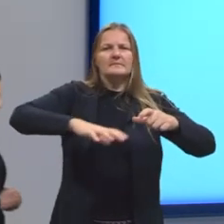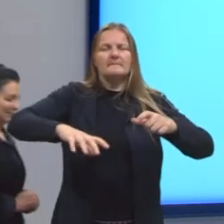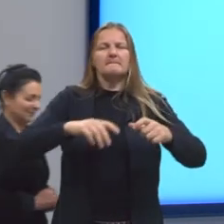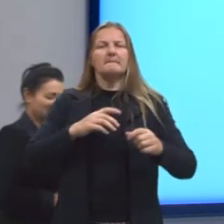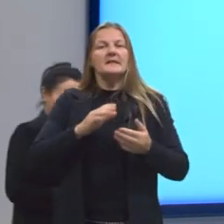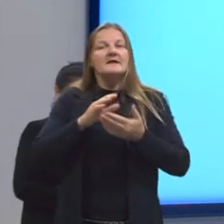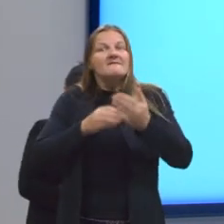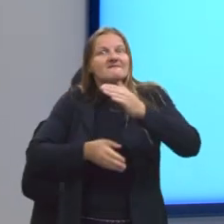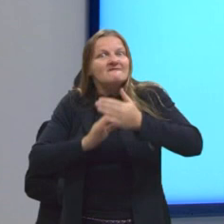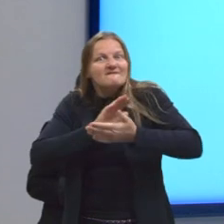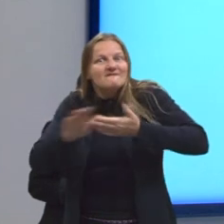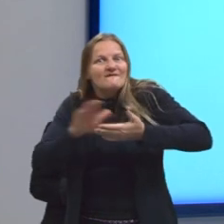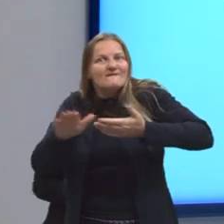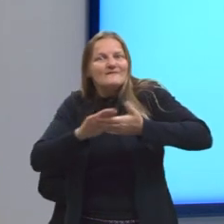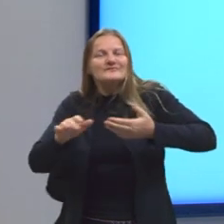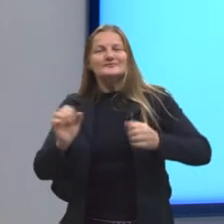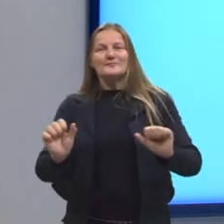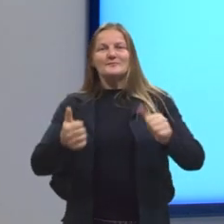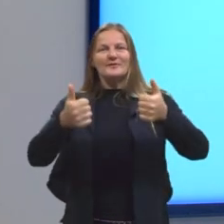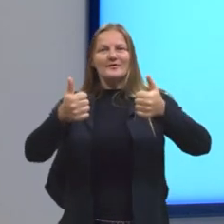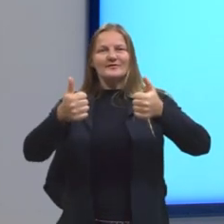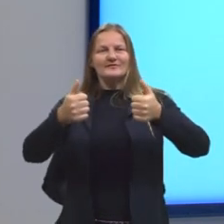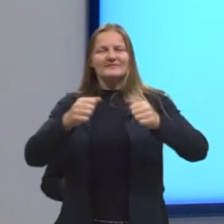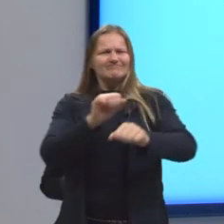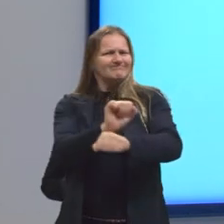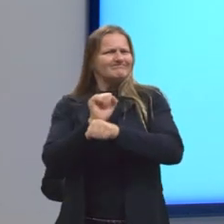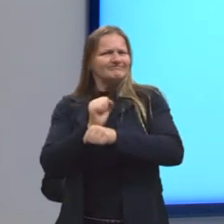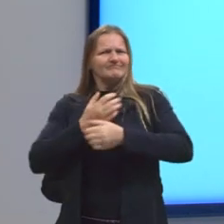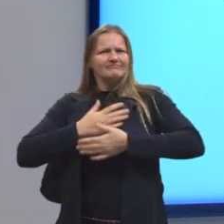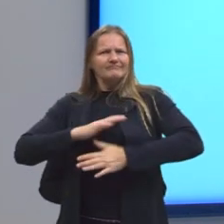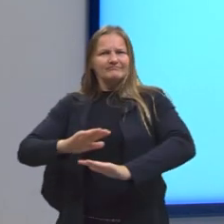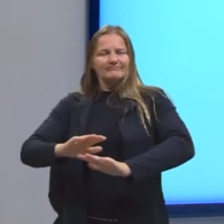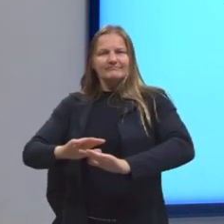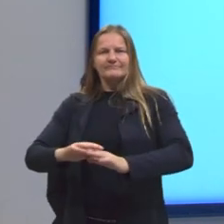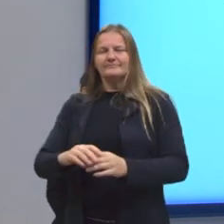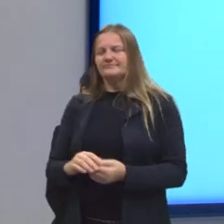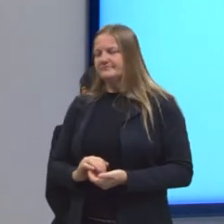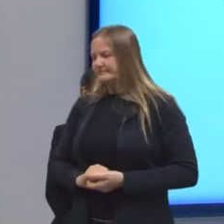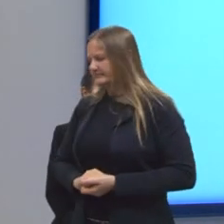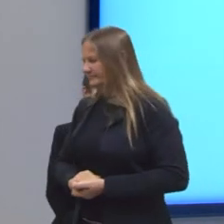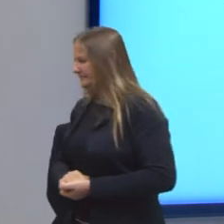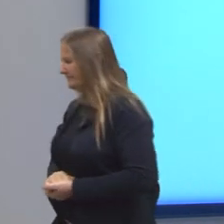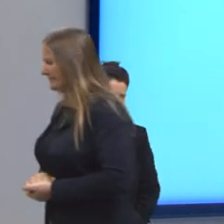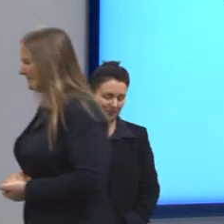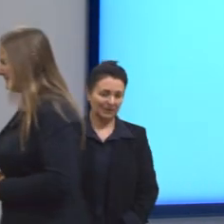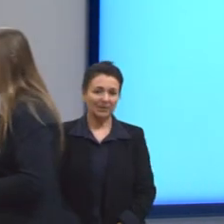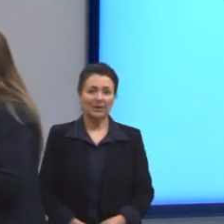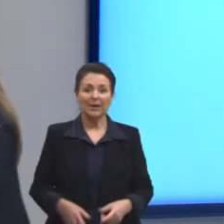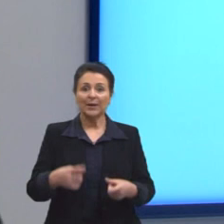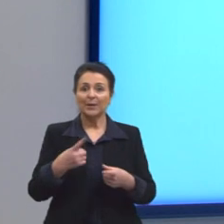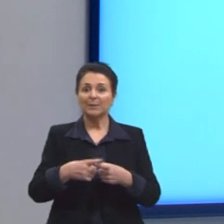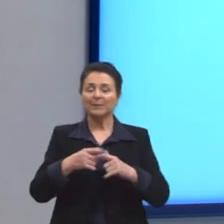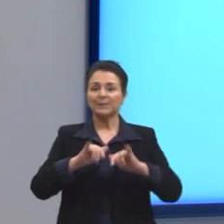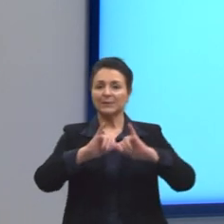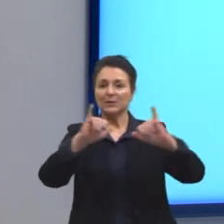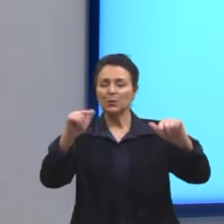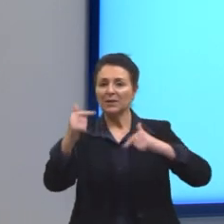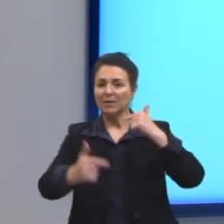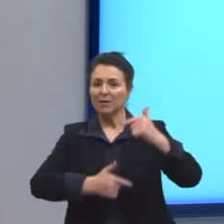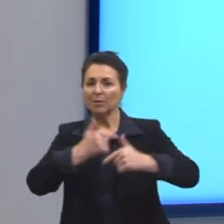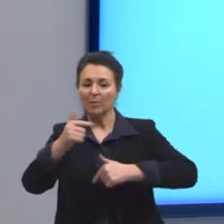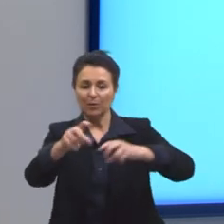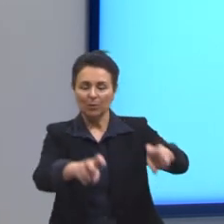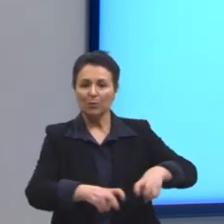fugir. E eles se recusavam a trabalhar nas lavouras, por quê? Em grande parte se diz que o trabalho no